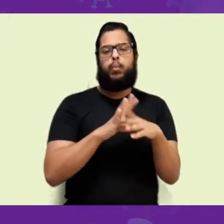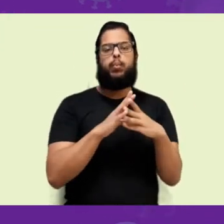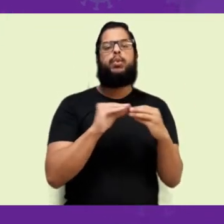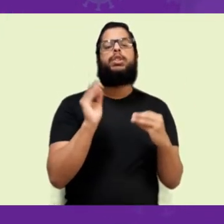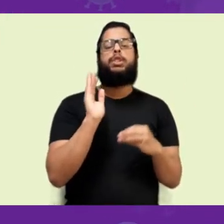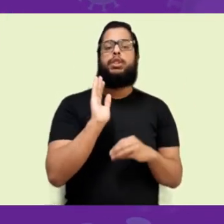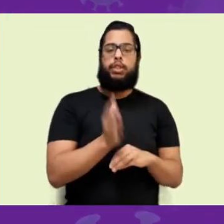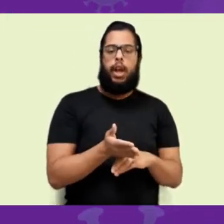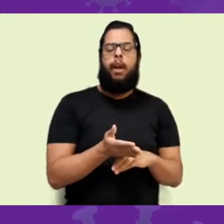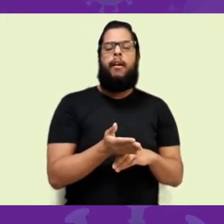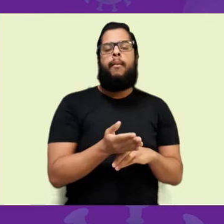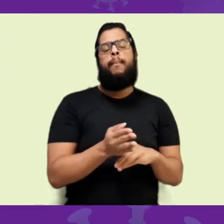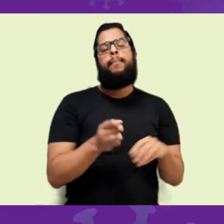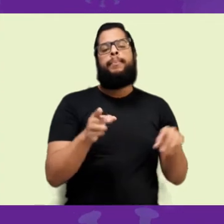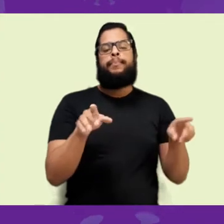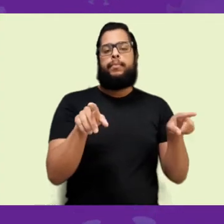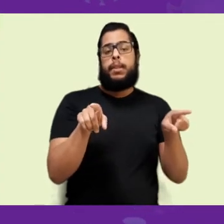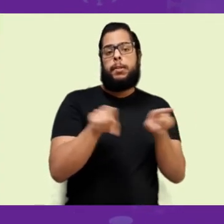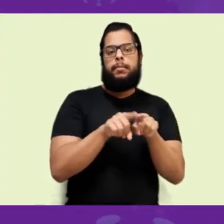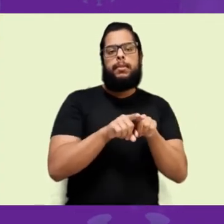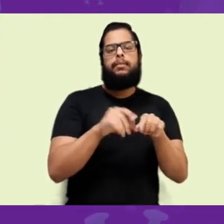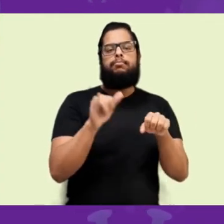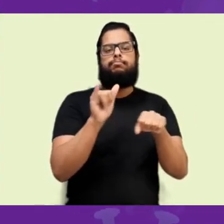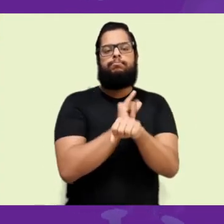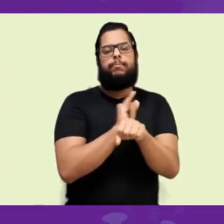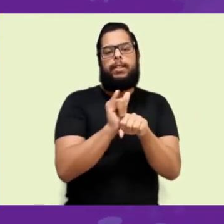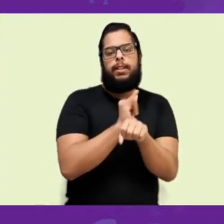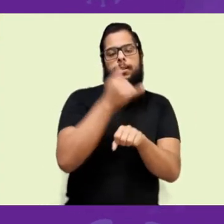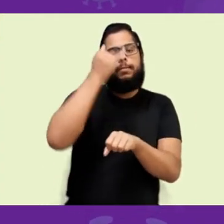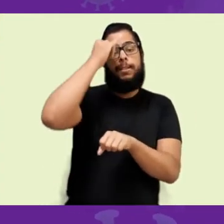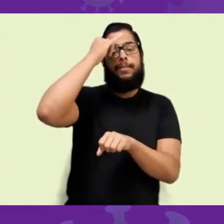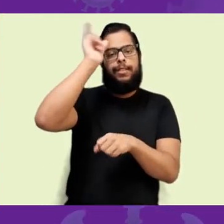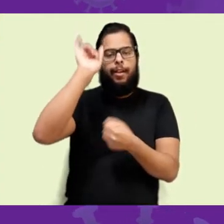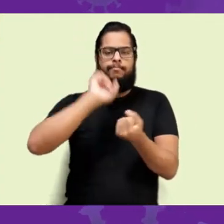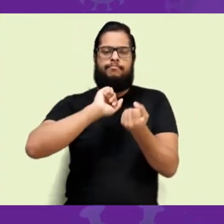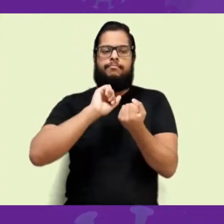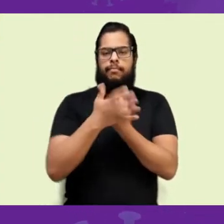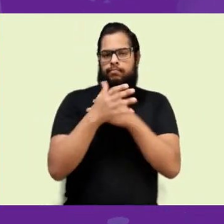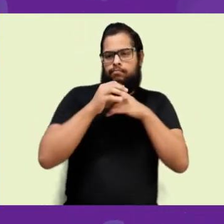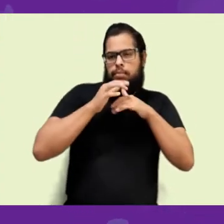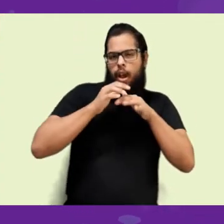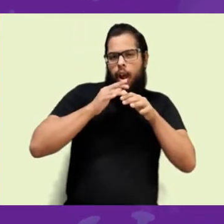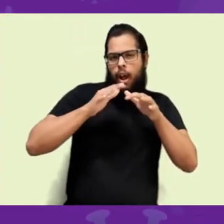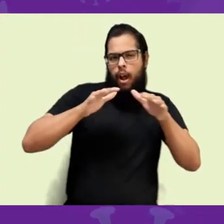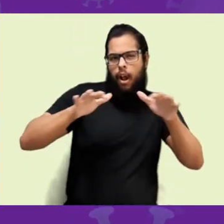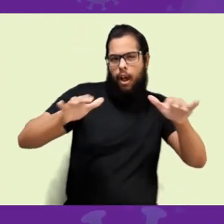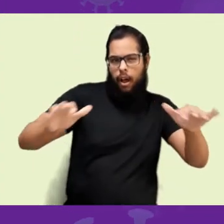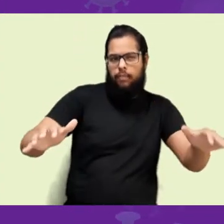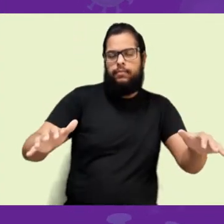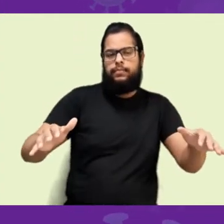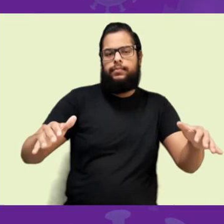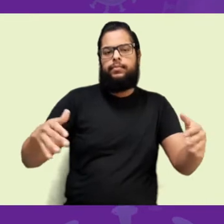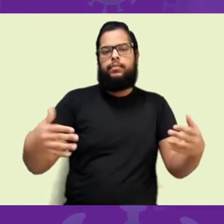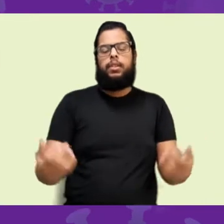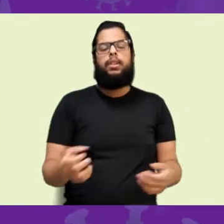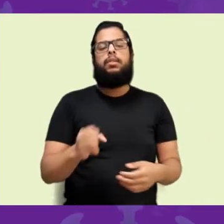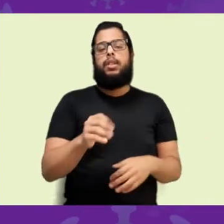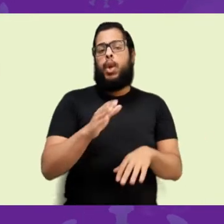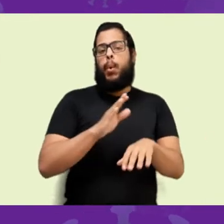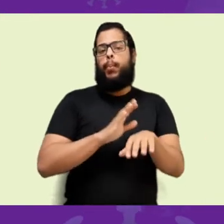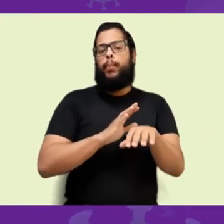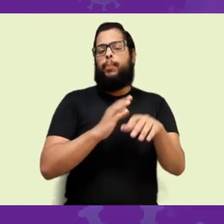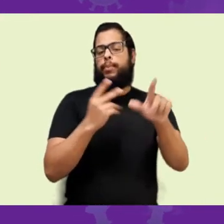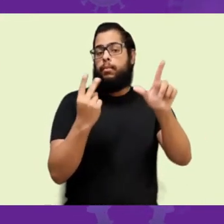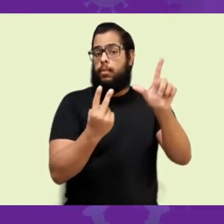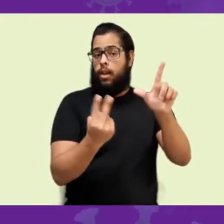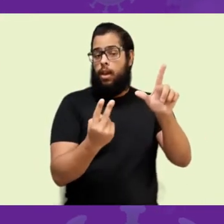das medidas adotadas. Se a hora que vier, o segundo momento de nova leva de pessoas infectadas, pessoas que não foram infectadas